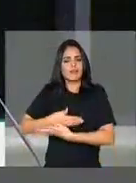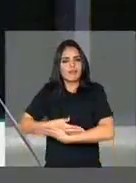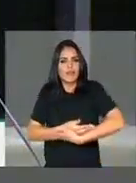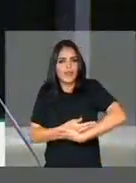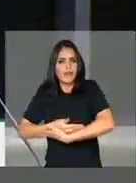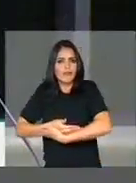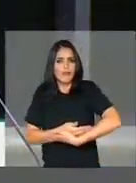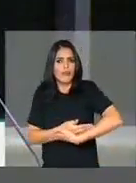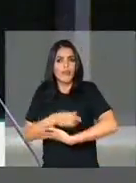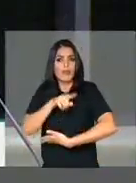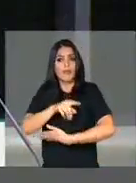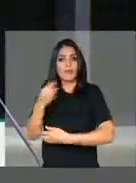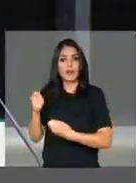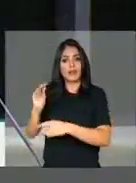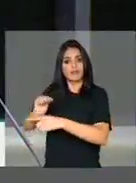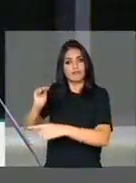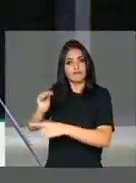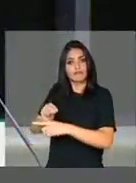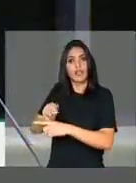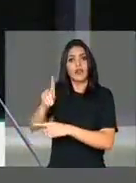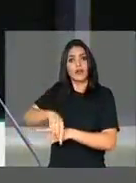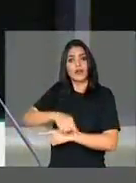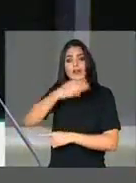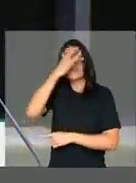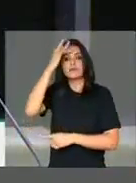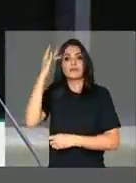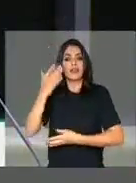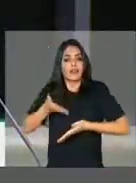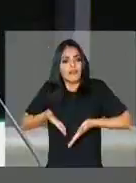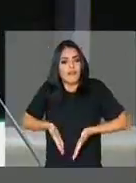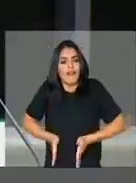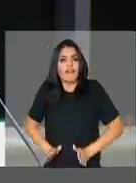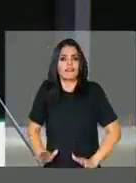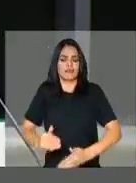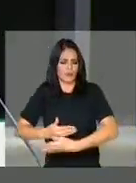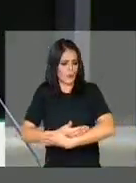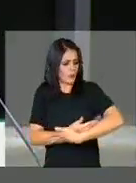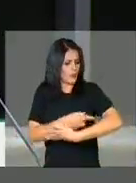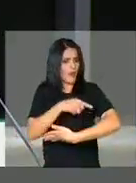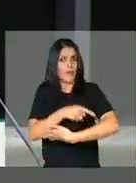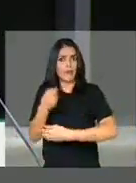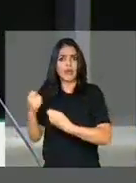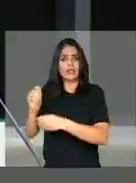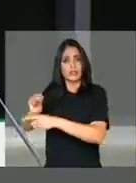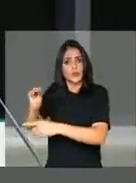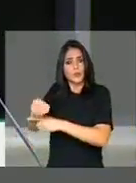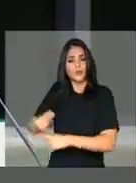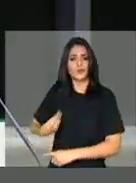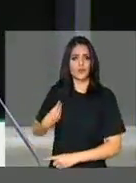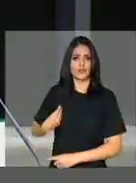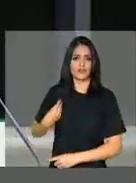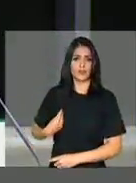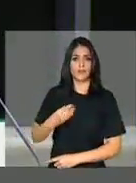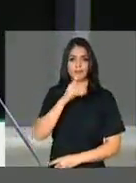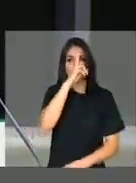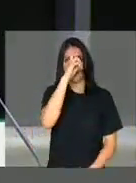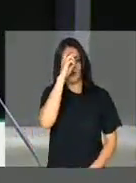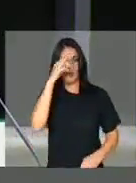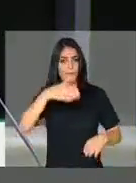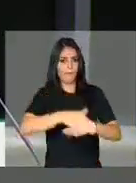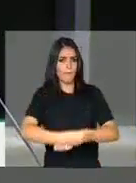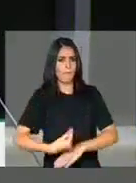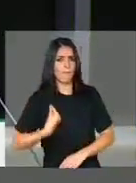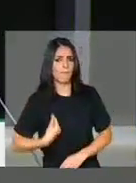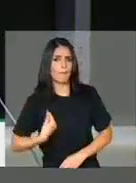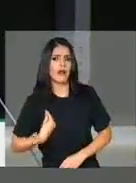fundamental na preservação dos gestos nascidos. O Hospital Sofia Feldman tem uma participação intensa